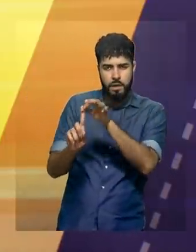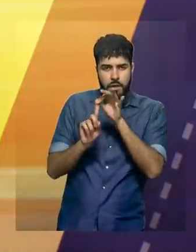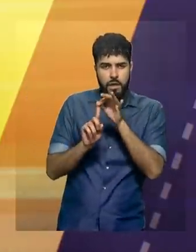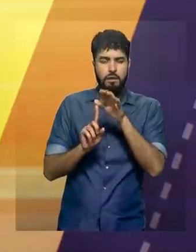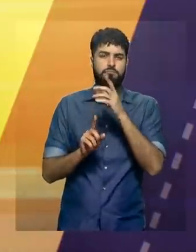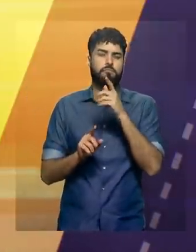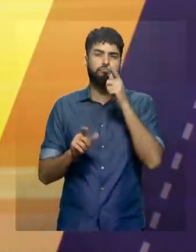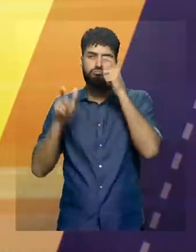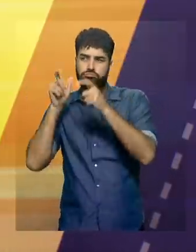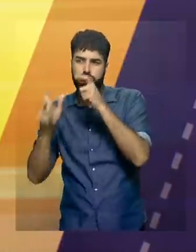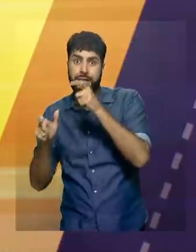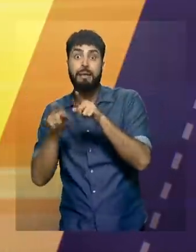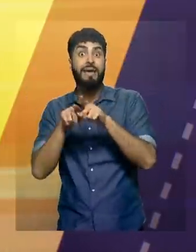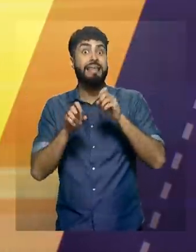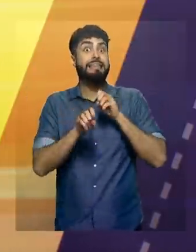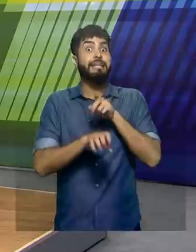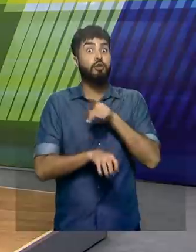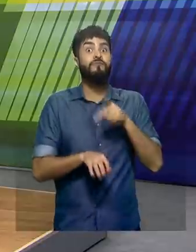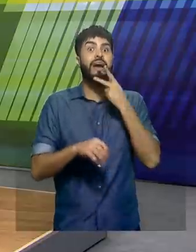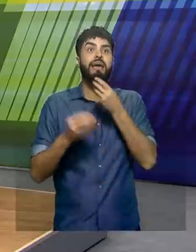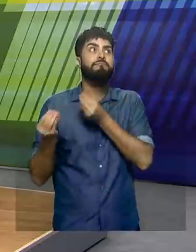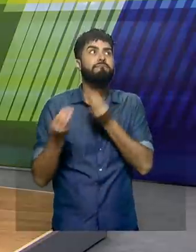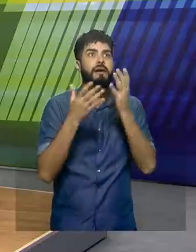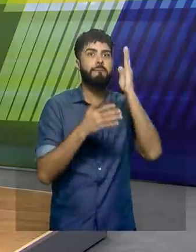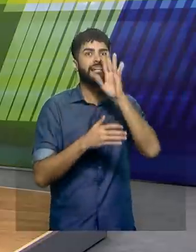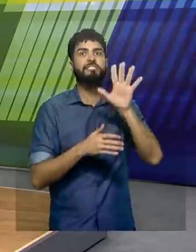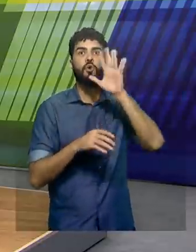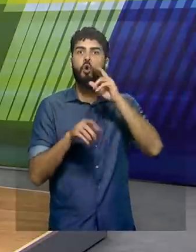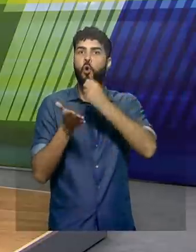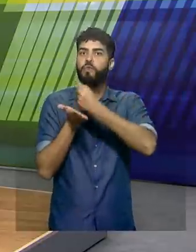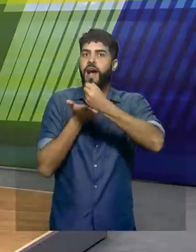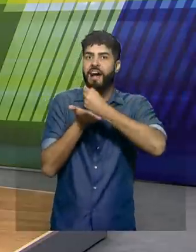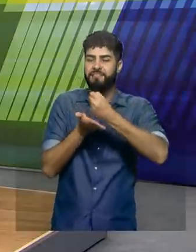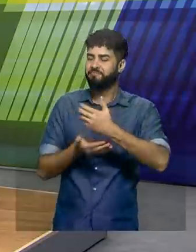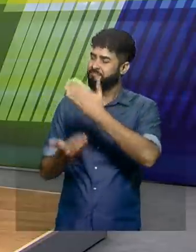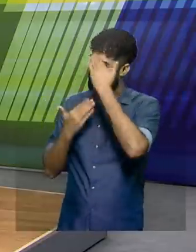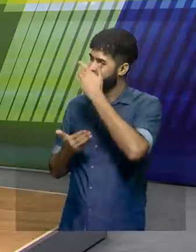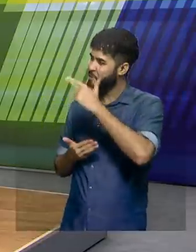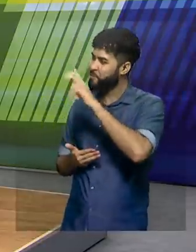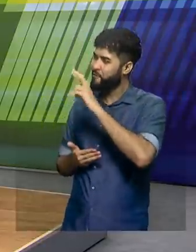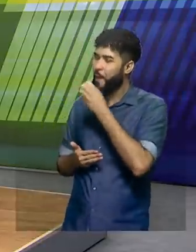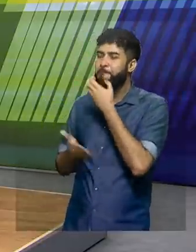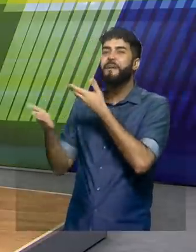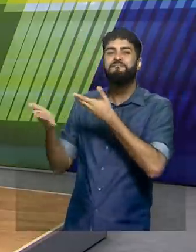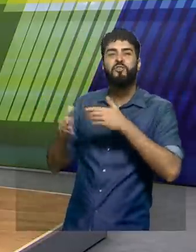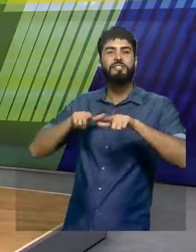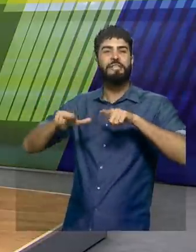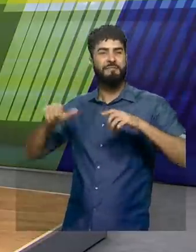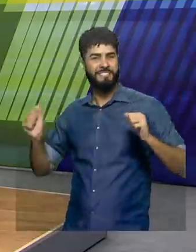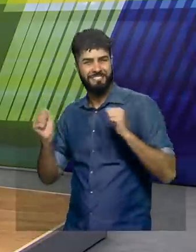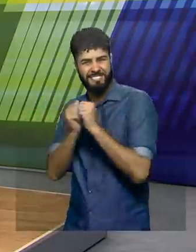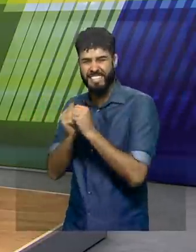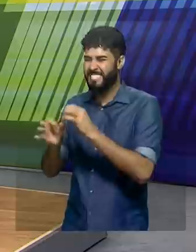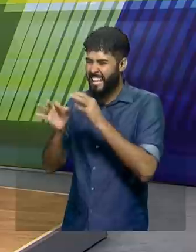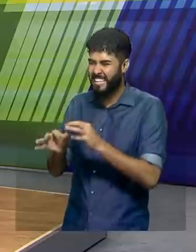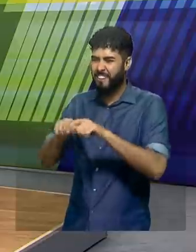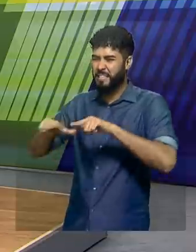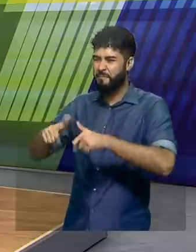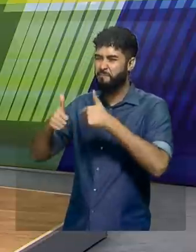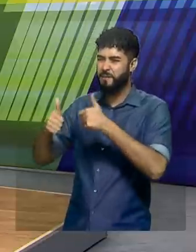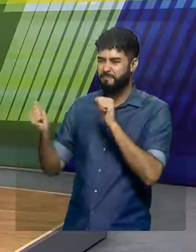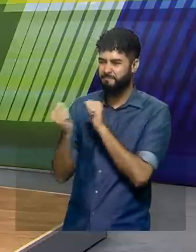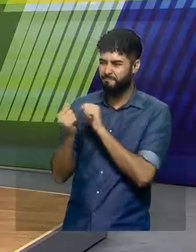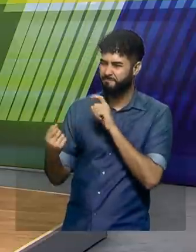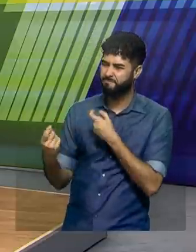vão aparecer para o cenário nacional. Rodrigo, muito obrigado. Mais uma vez, seja bem-vindo. A gente tem certeza que você vai fazer um belo trabalho aqui na TV